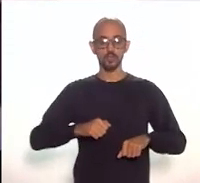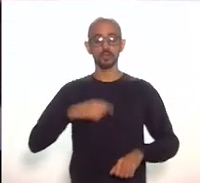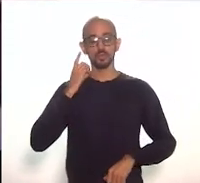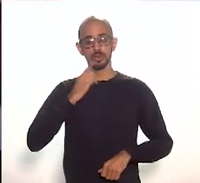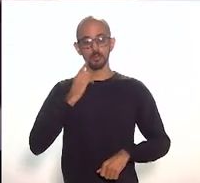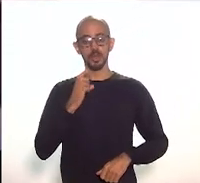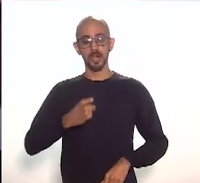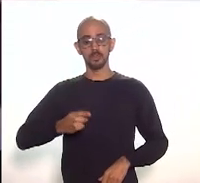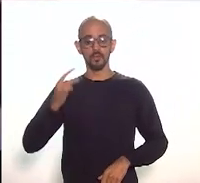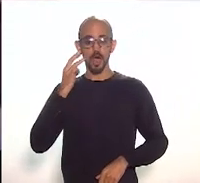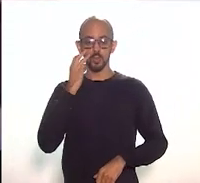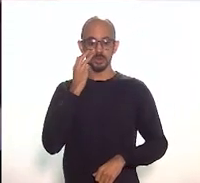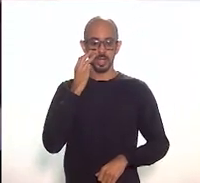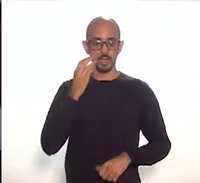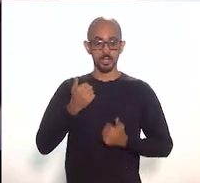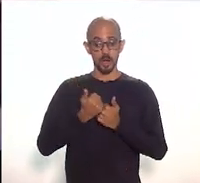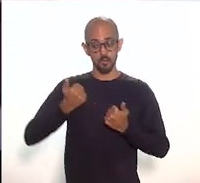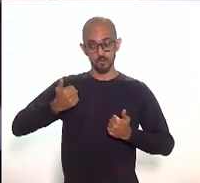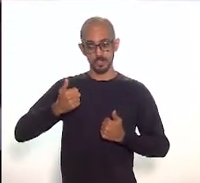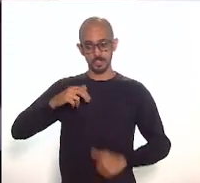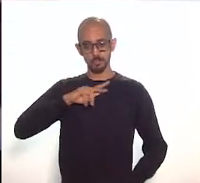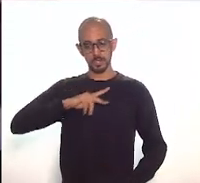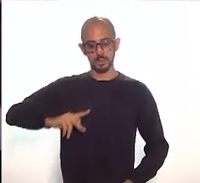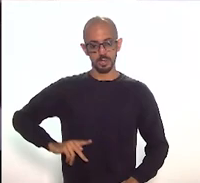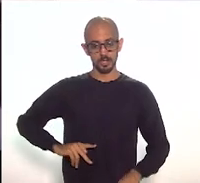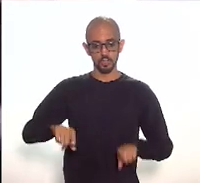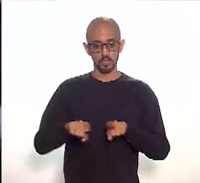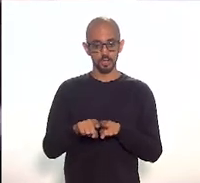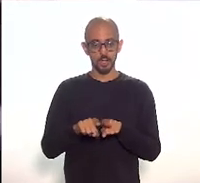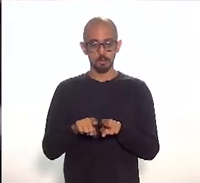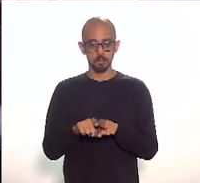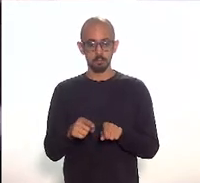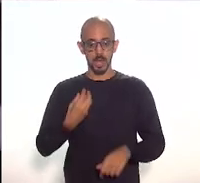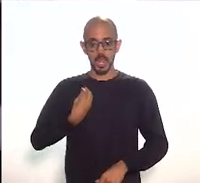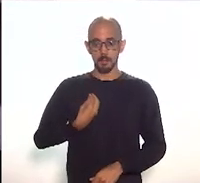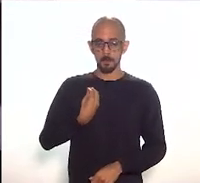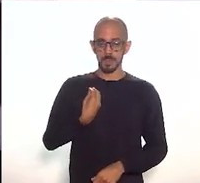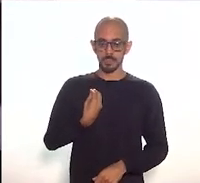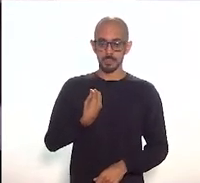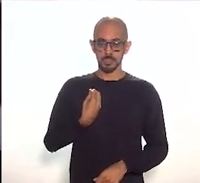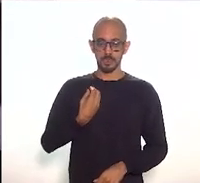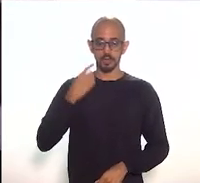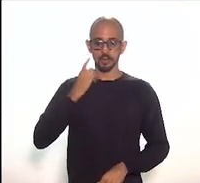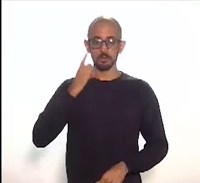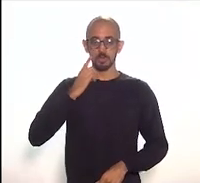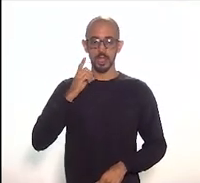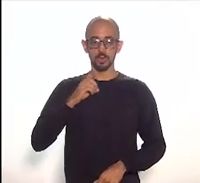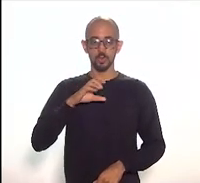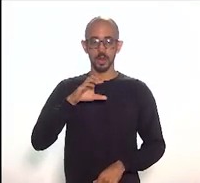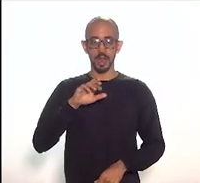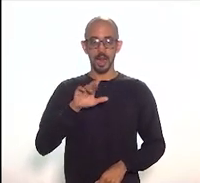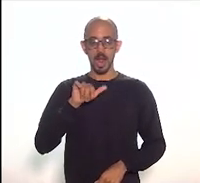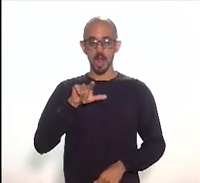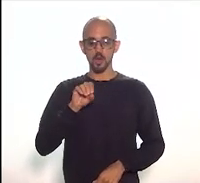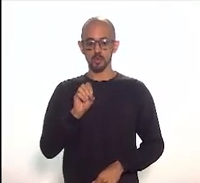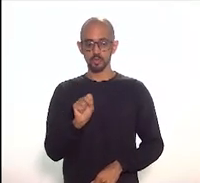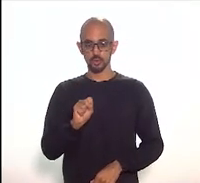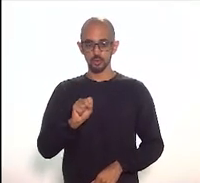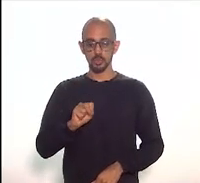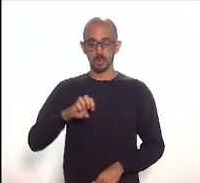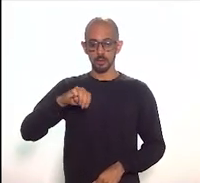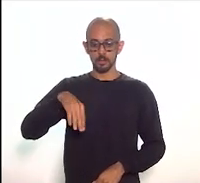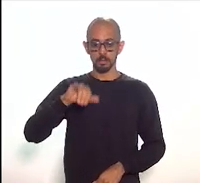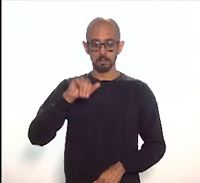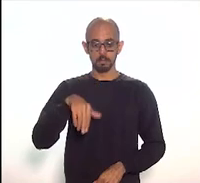Carneiro, vice-presidente da comissão, e também a presença do deputado Carlos Mink, que já foi anunciado